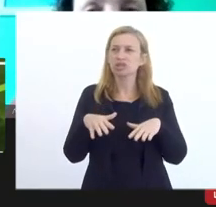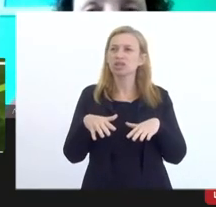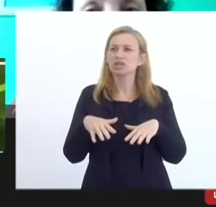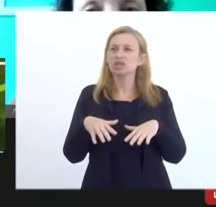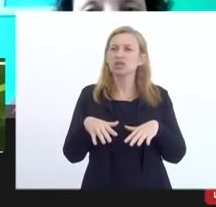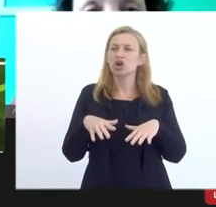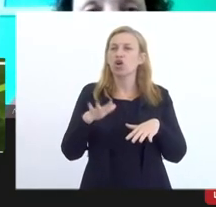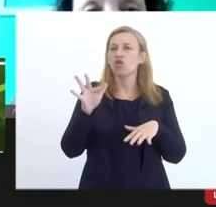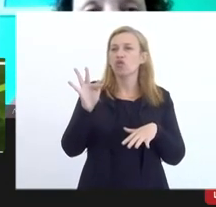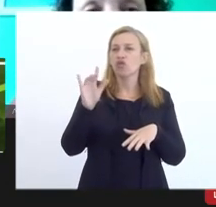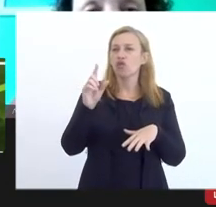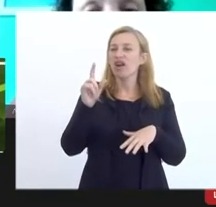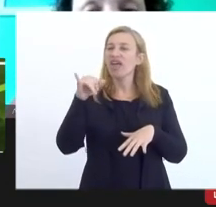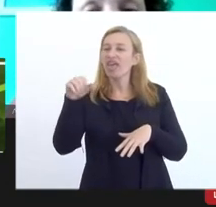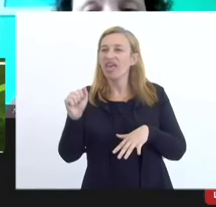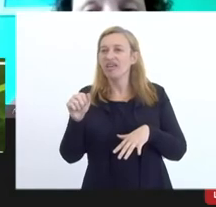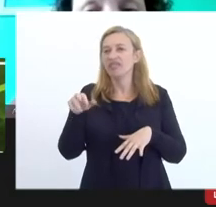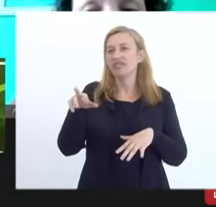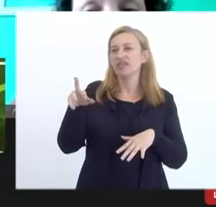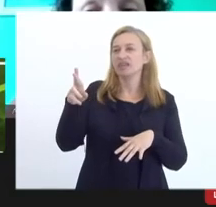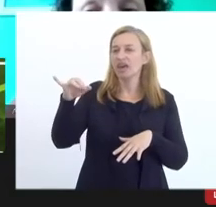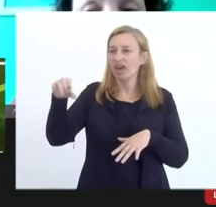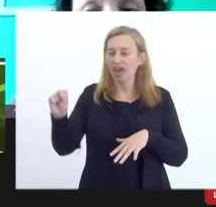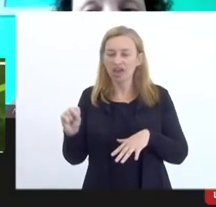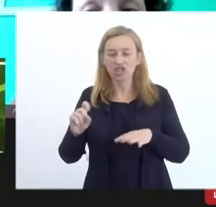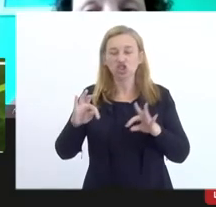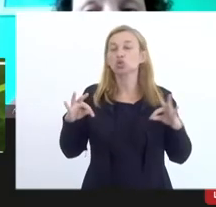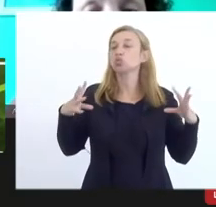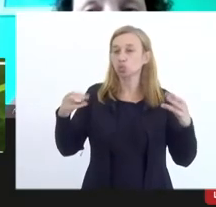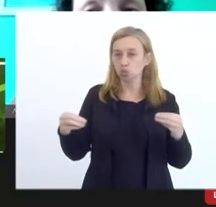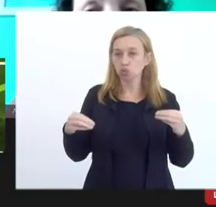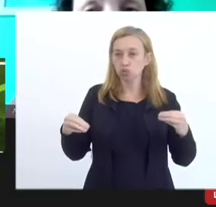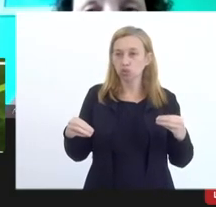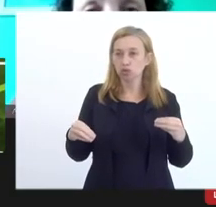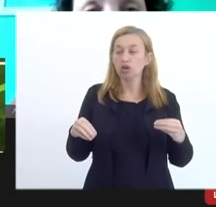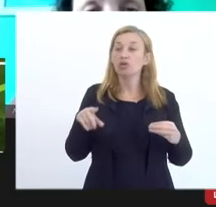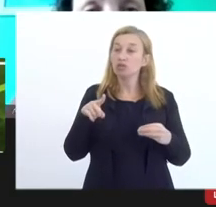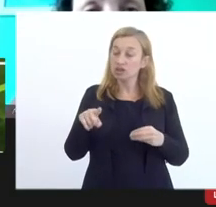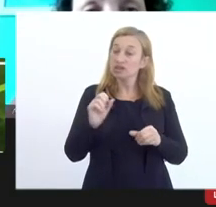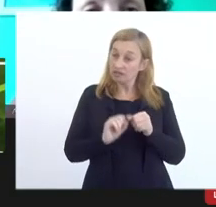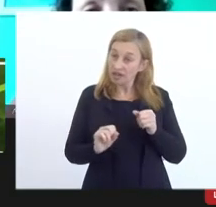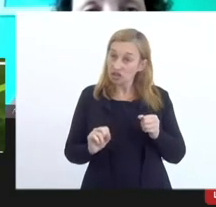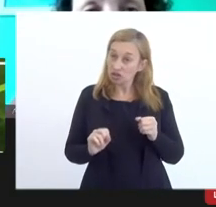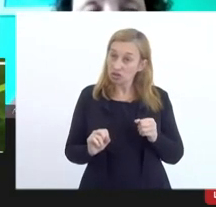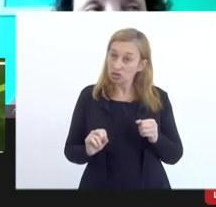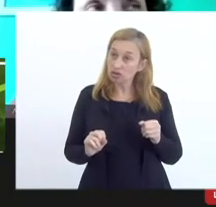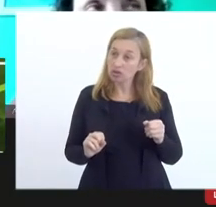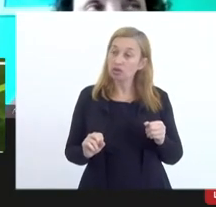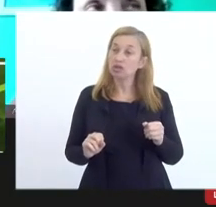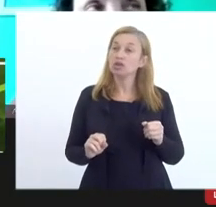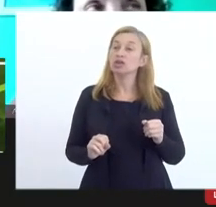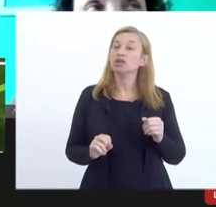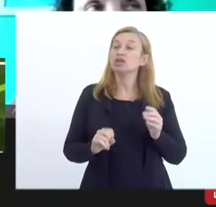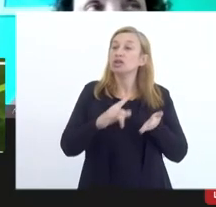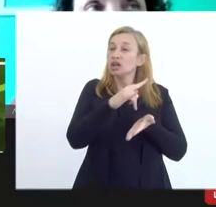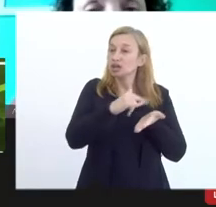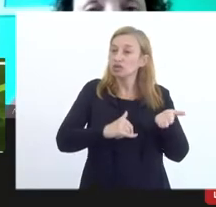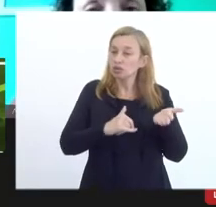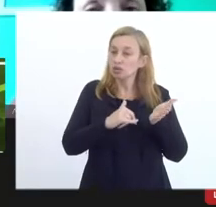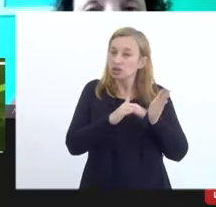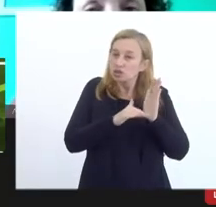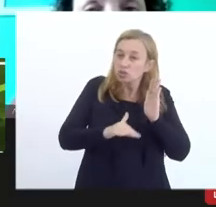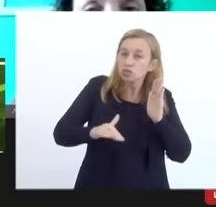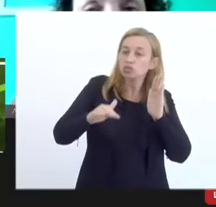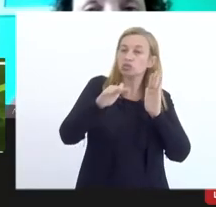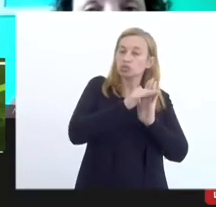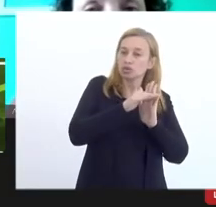folia de reis, de jongo, de tudo, você fez isso, e a nota fiscal subiu pelo sistema de